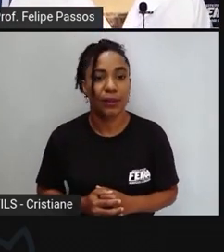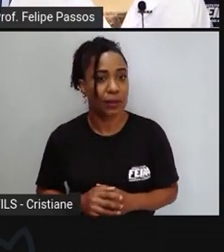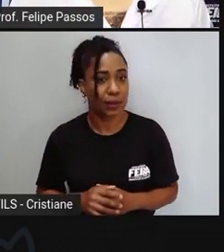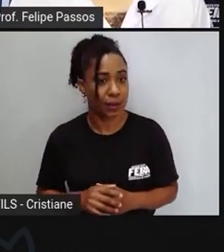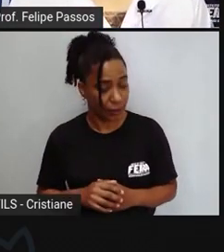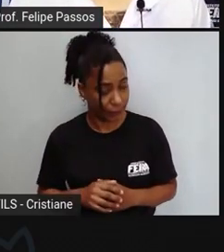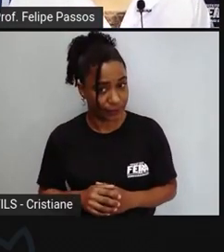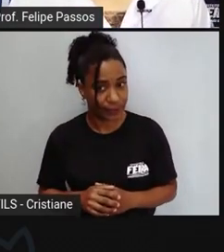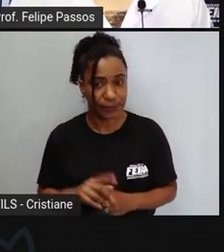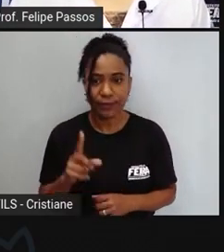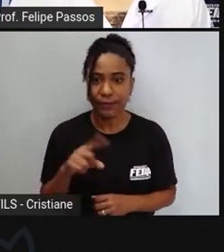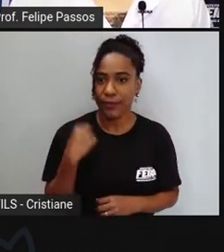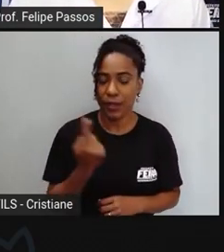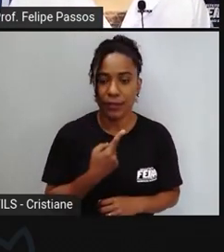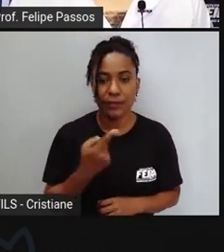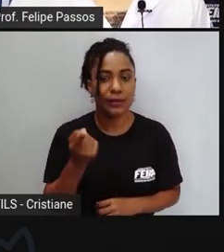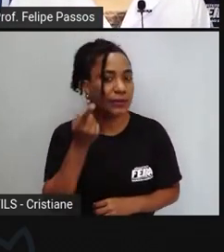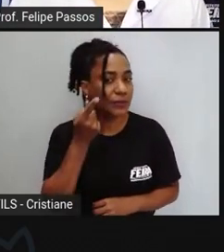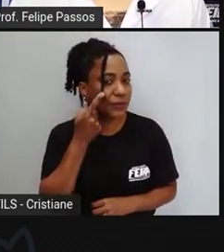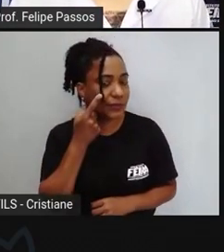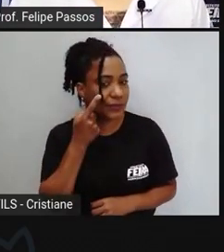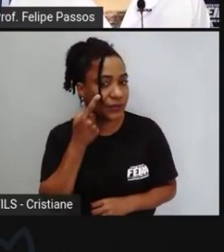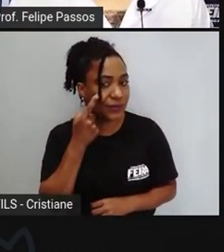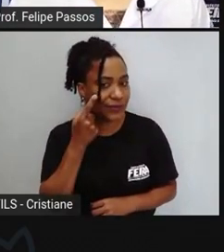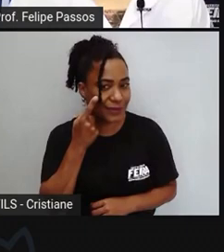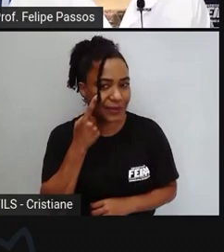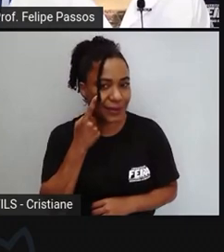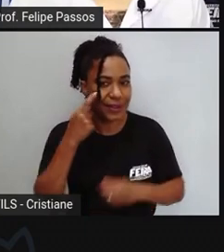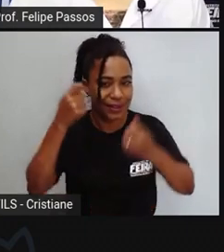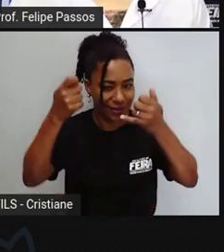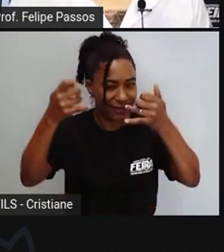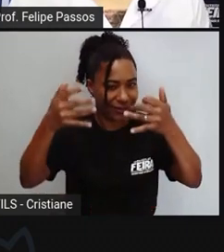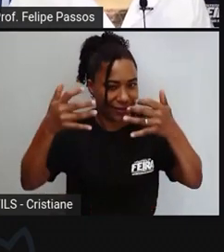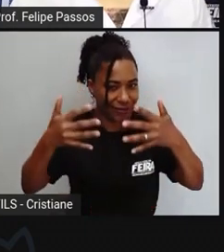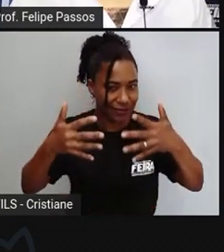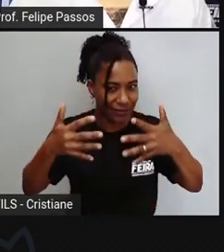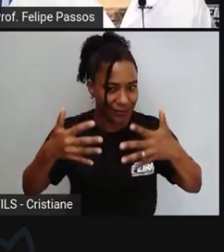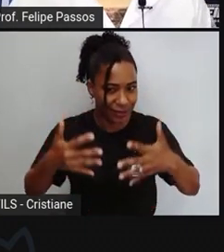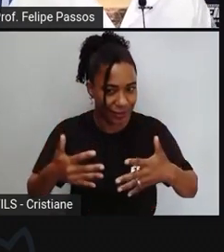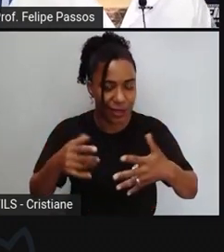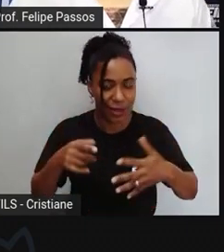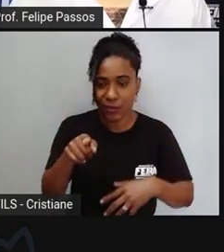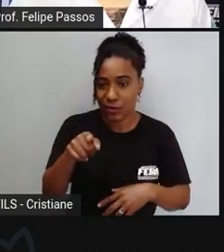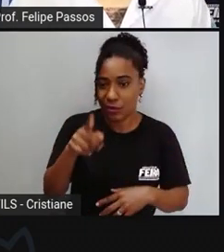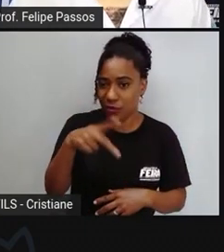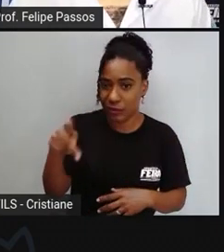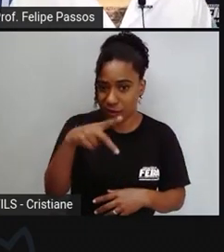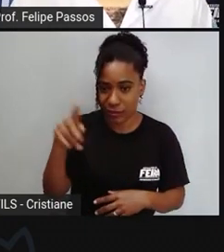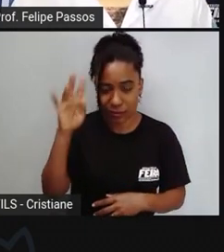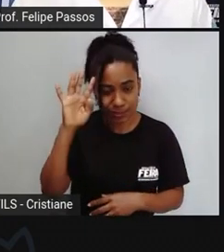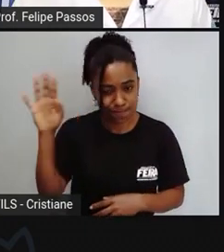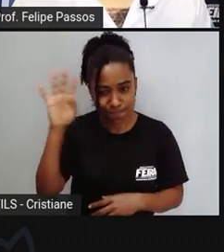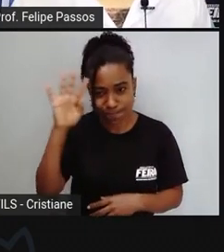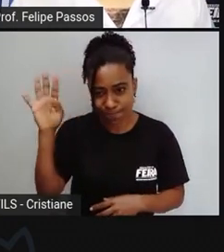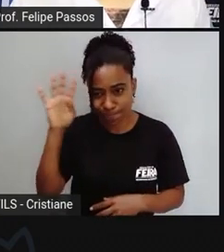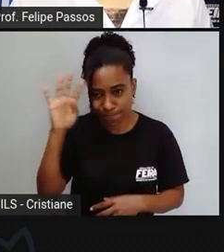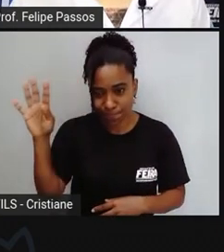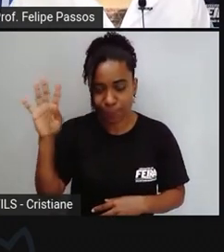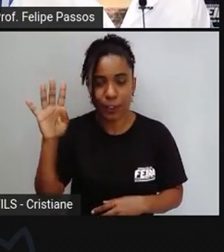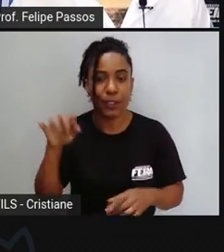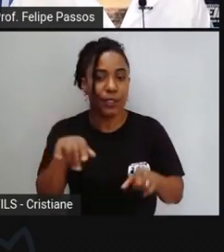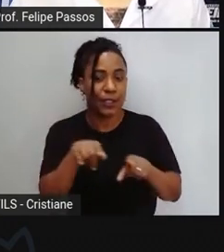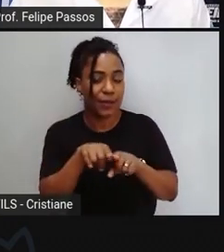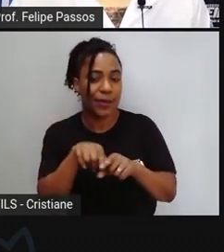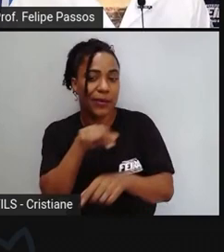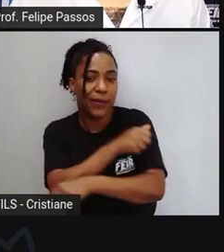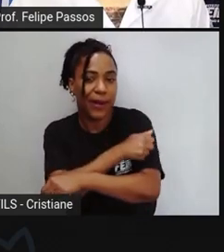fazendo para ser refletido por você professor por você aluno que me